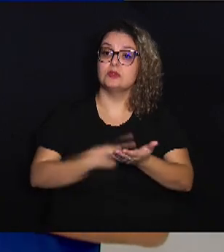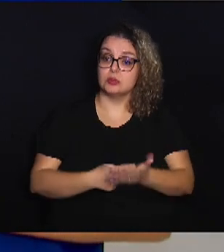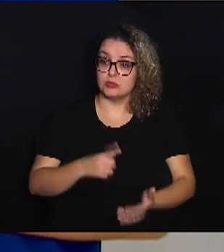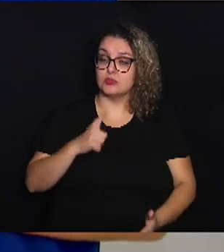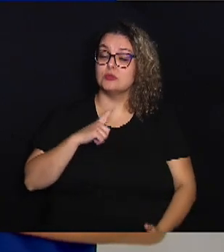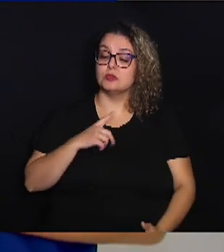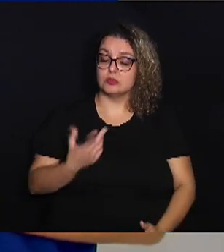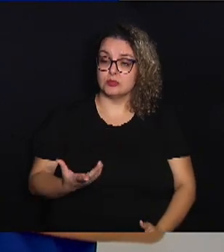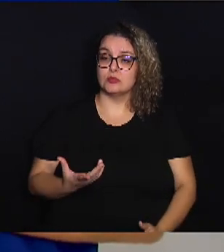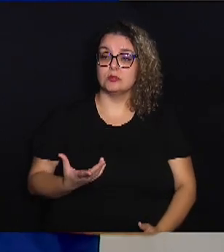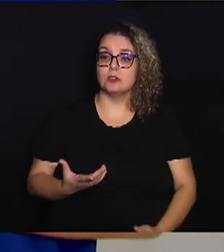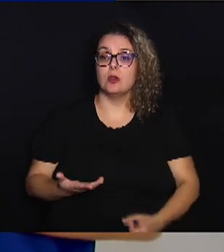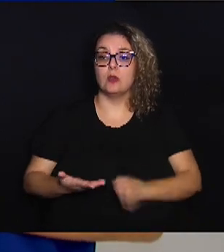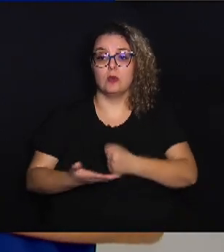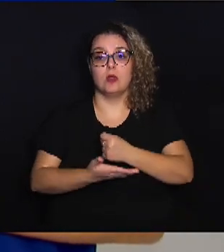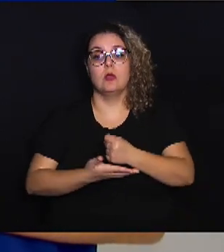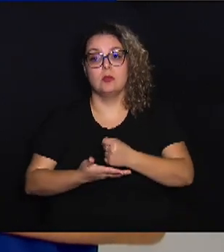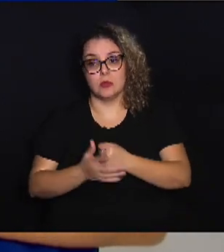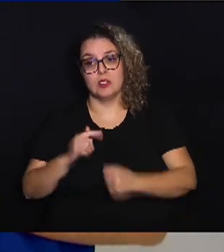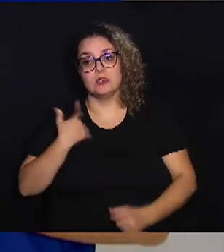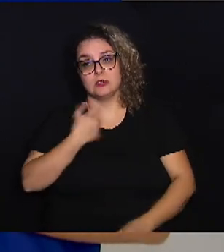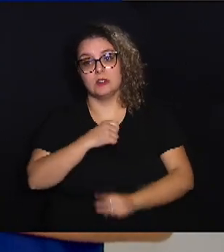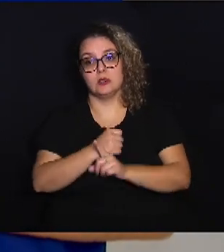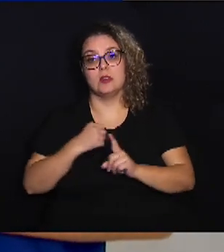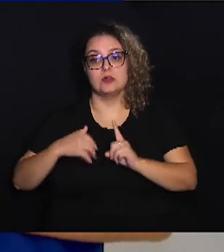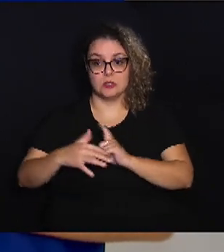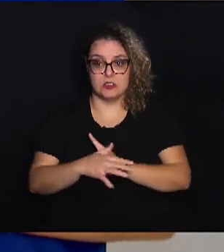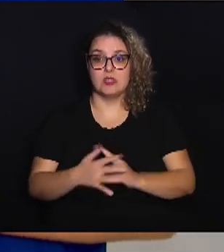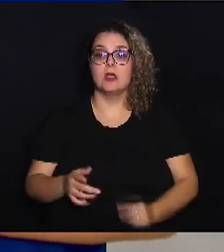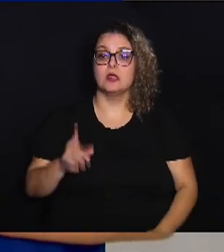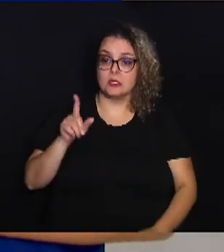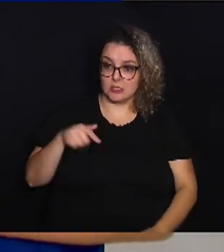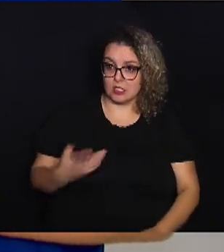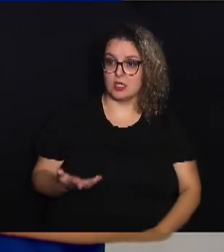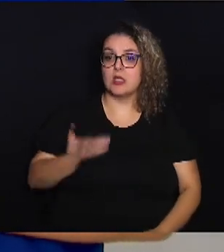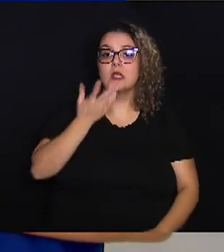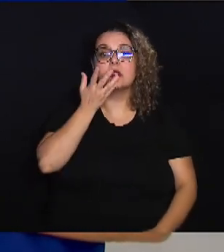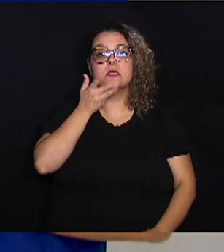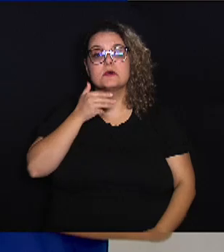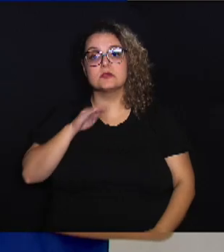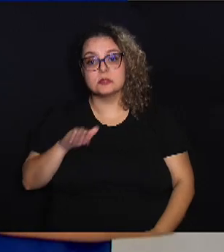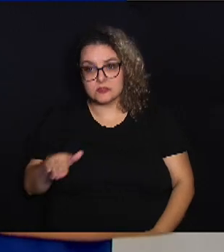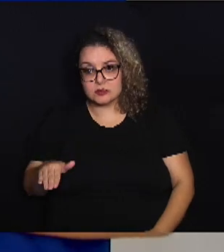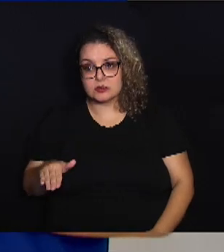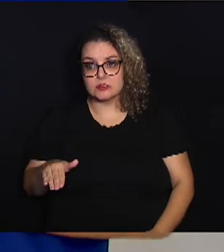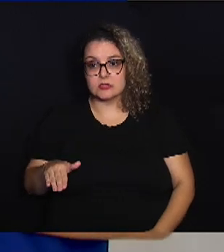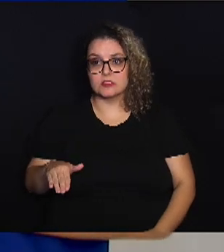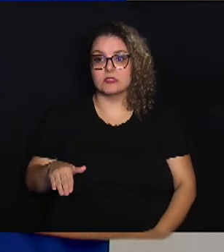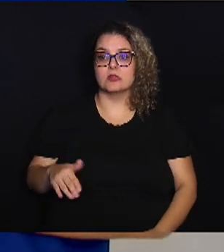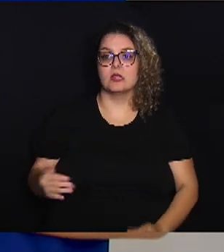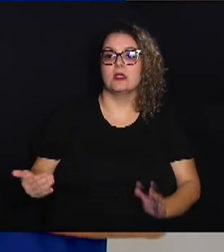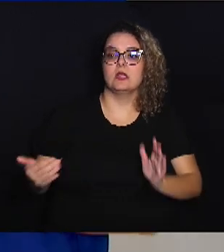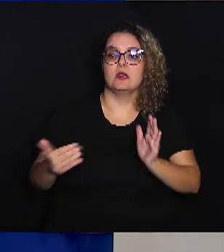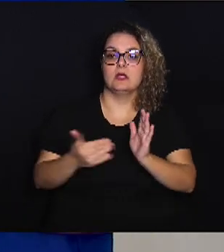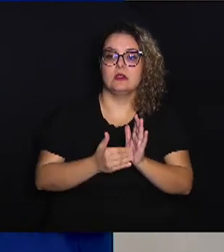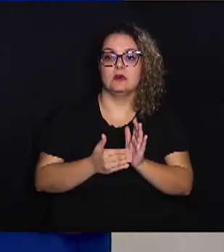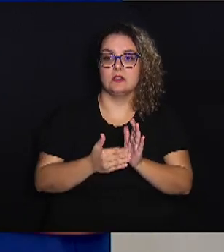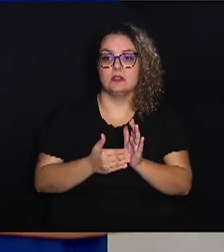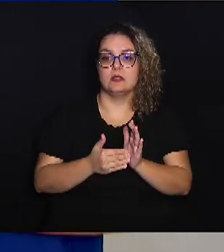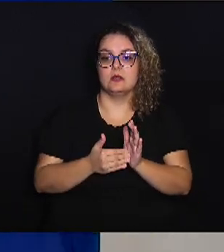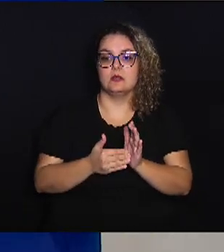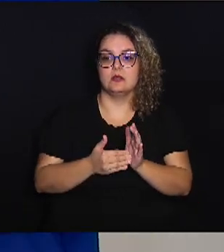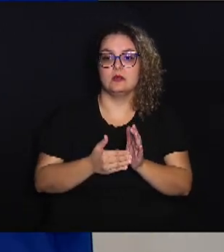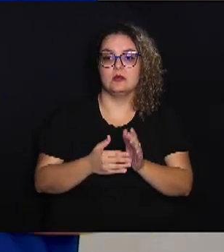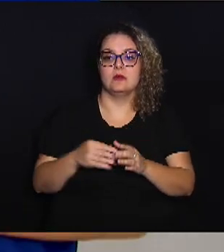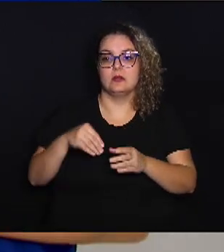com a base da nossa sociedade, que são crianças até que